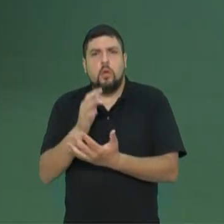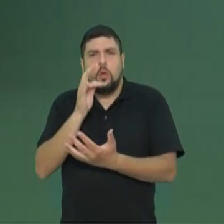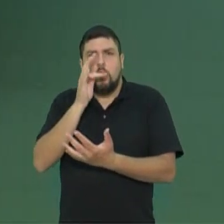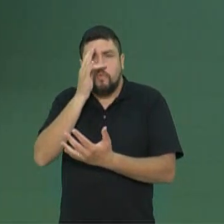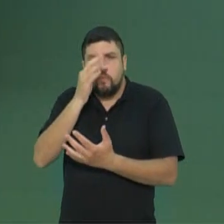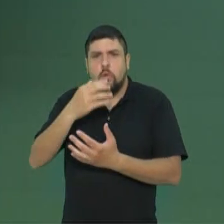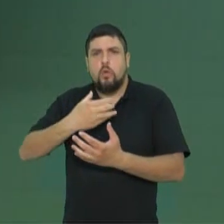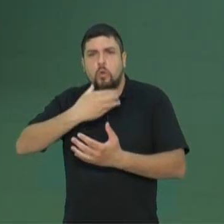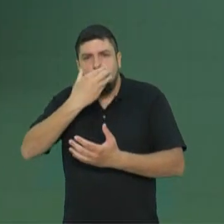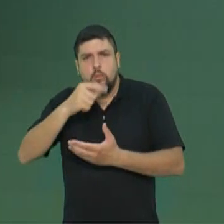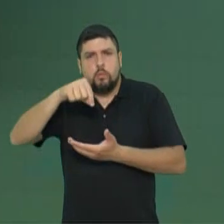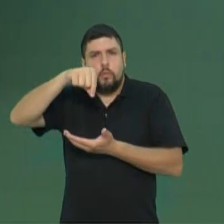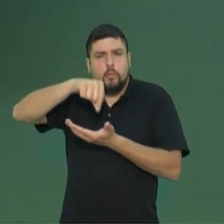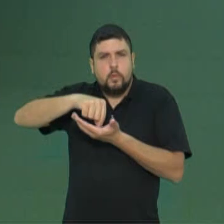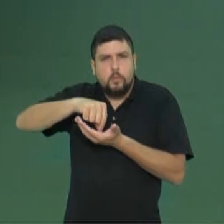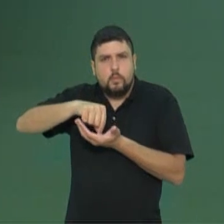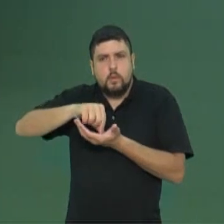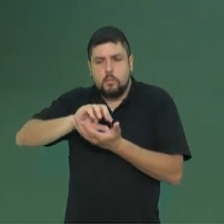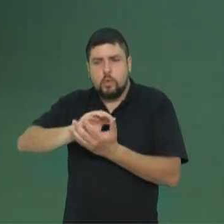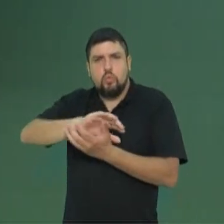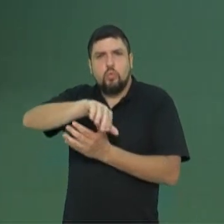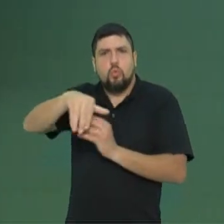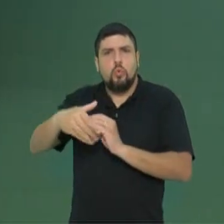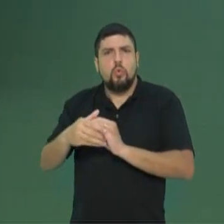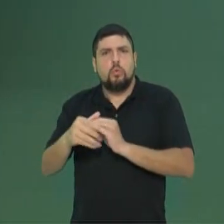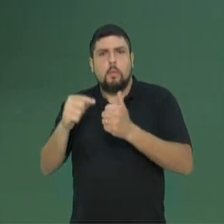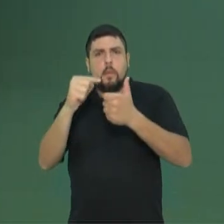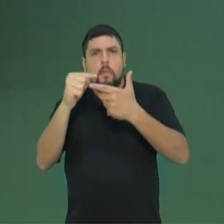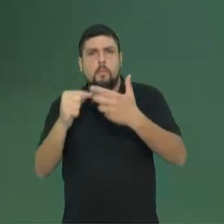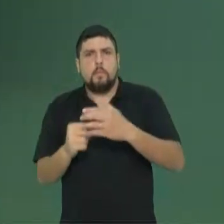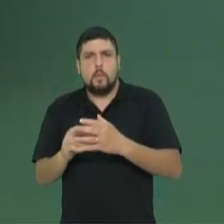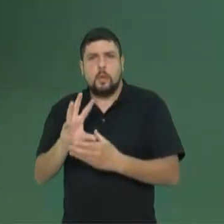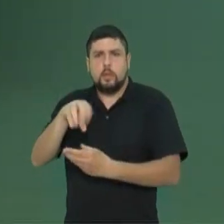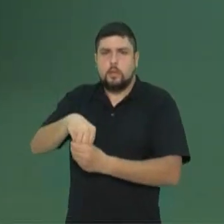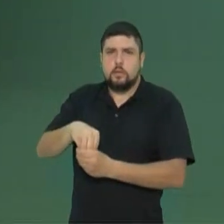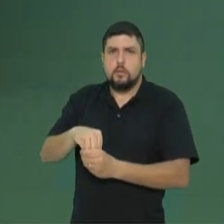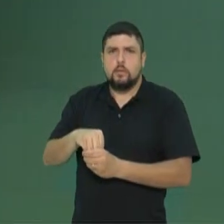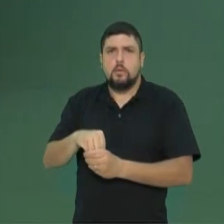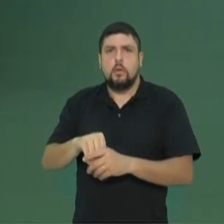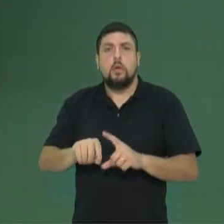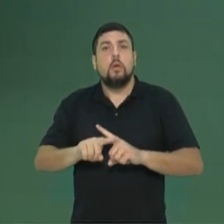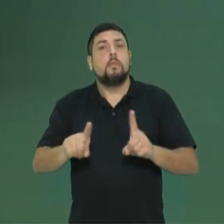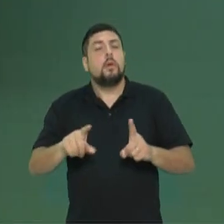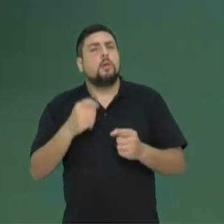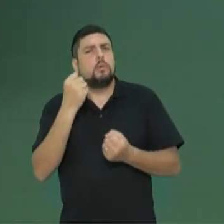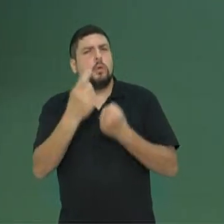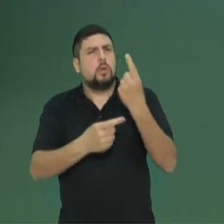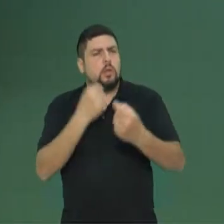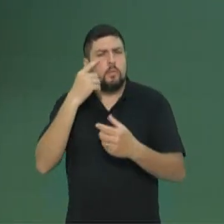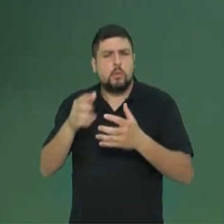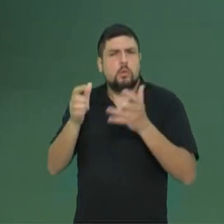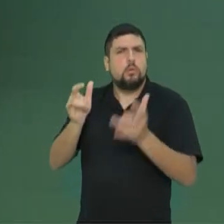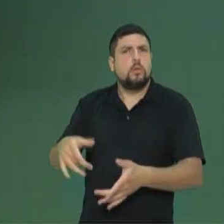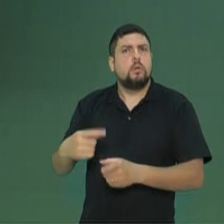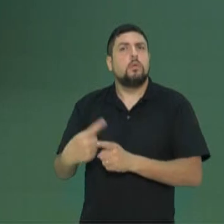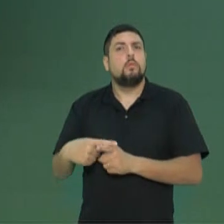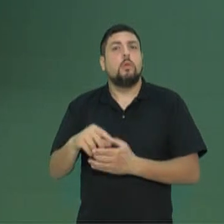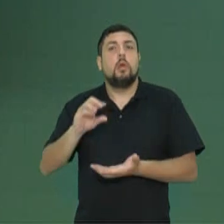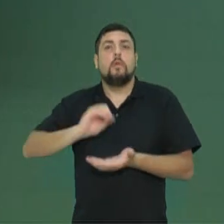fruto e semente. Todos esses itens na mesma planta. E que muitas vezes nós descartamos, por quê? Por falta de